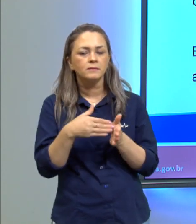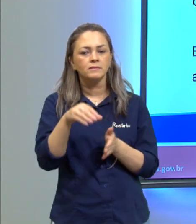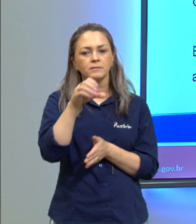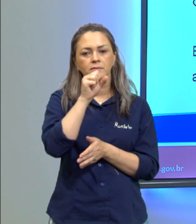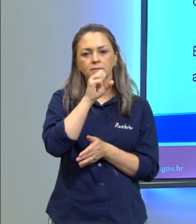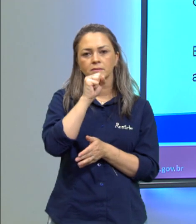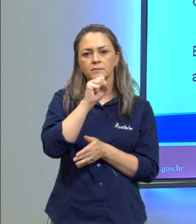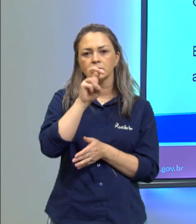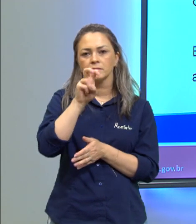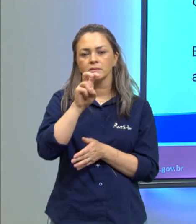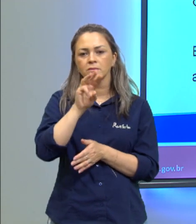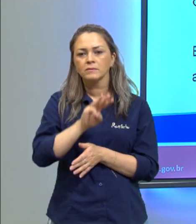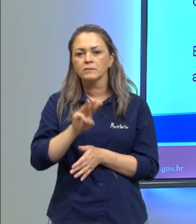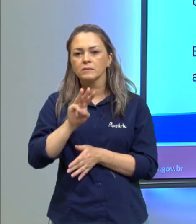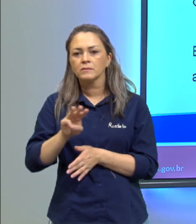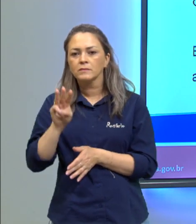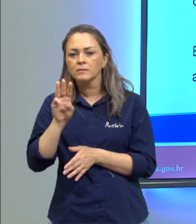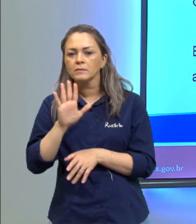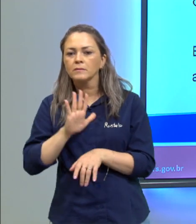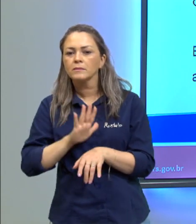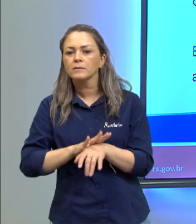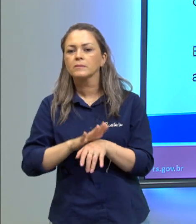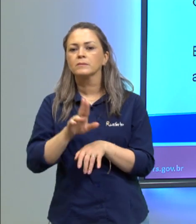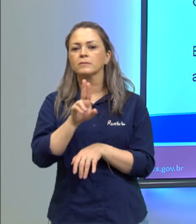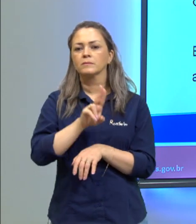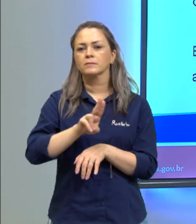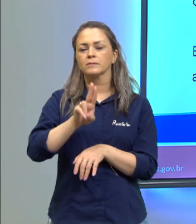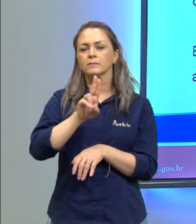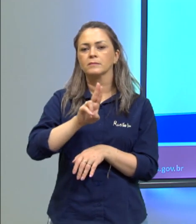cinco sites mais acessados.